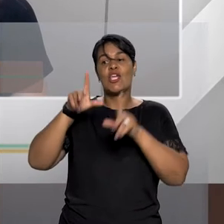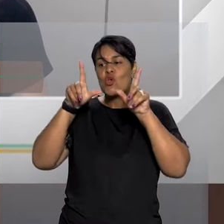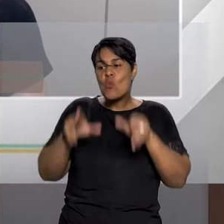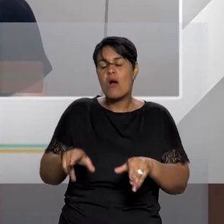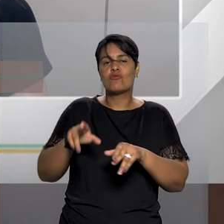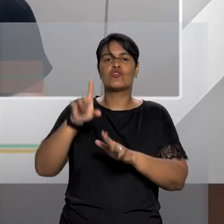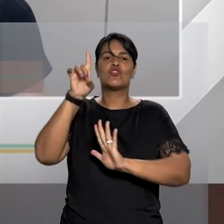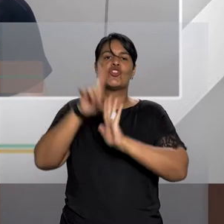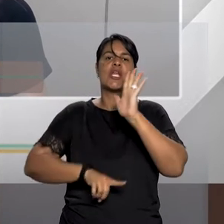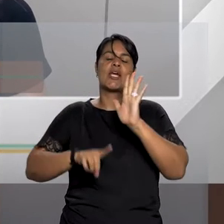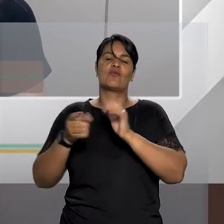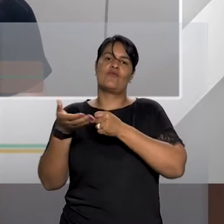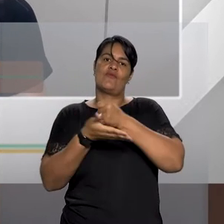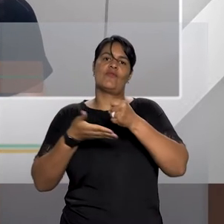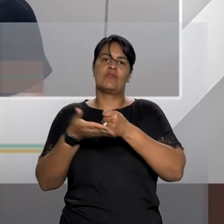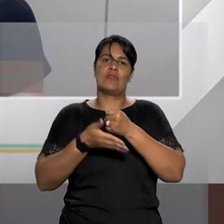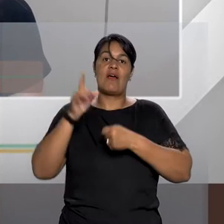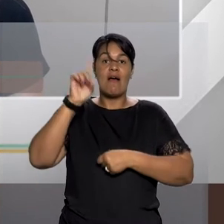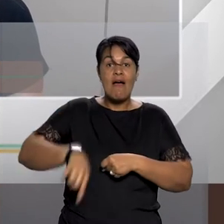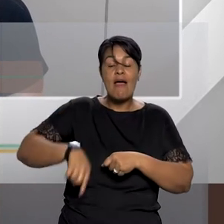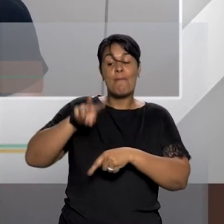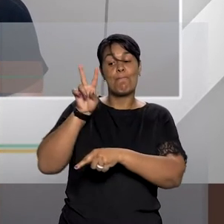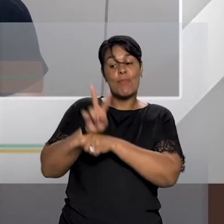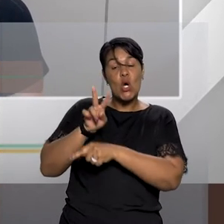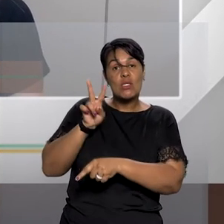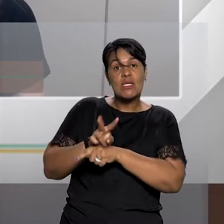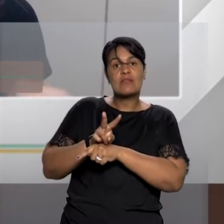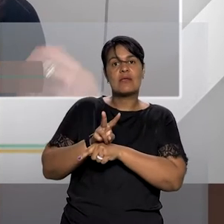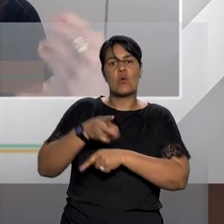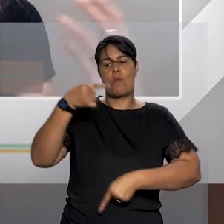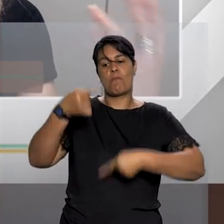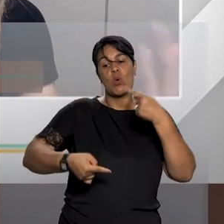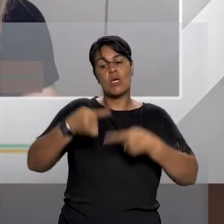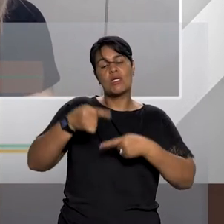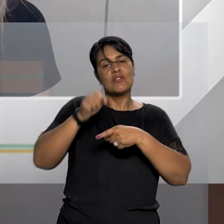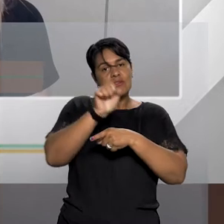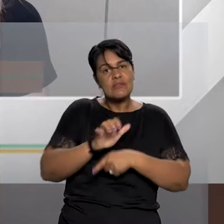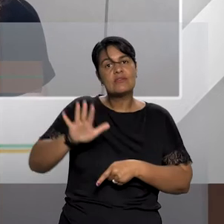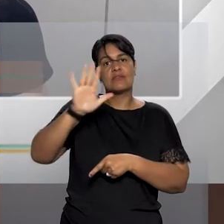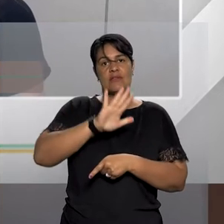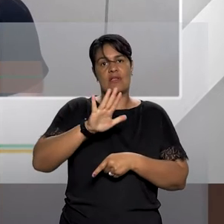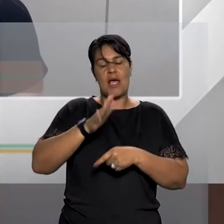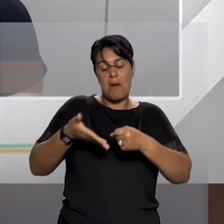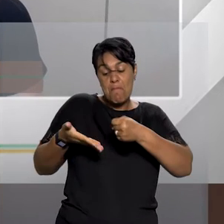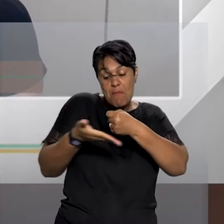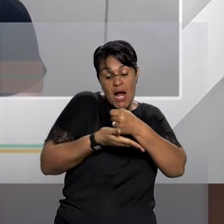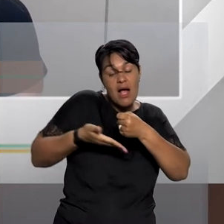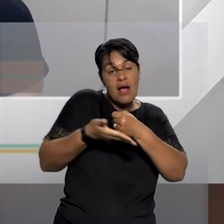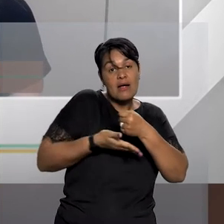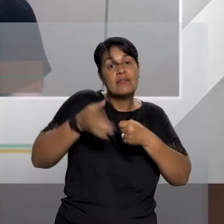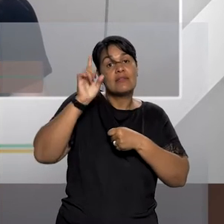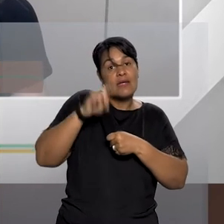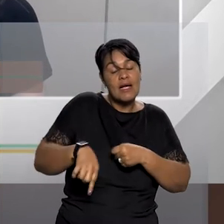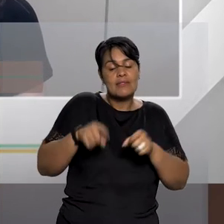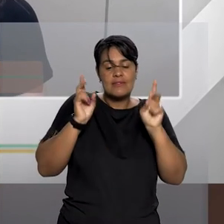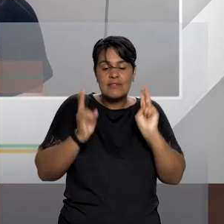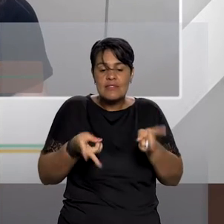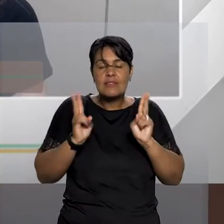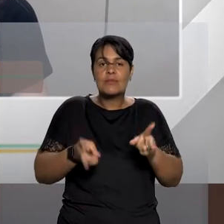proteção circunstanciada em uma política de Estado baseada na CEDÓ e Convenção de Belém do Pará.